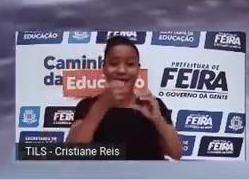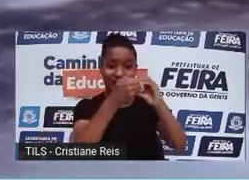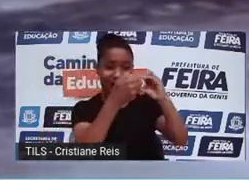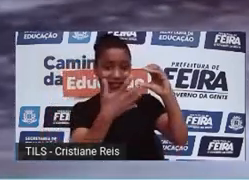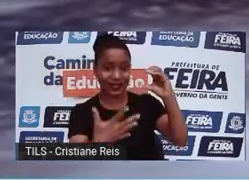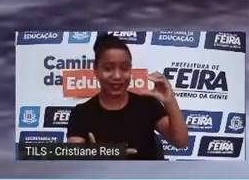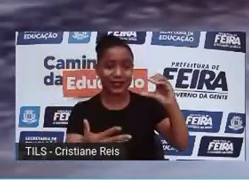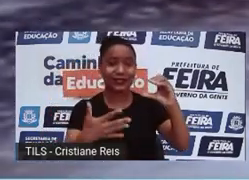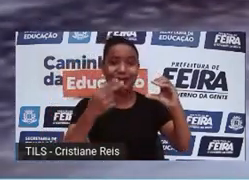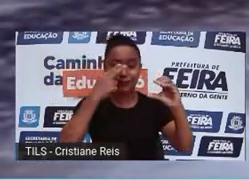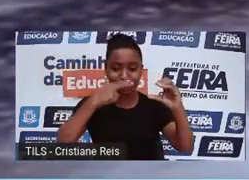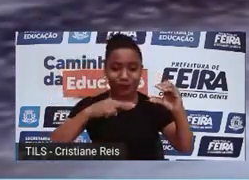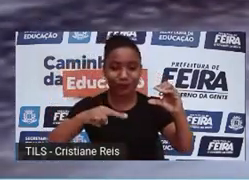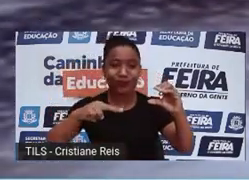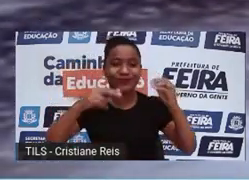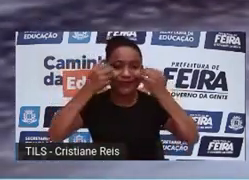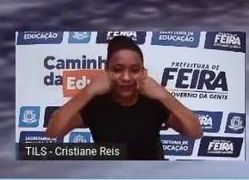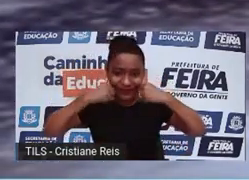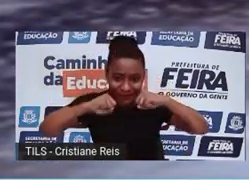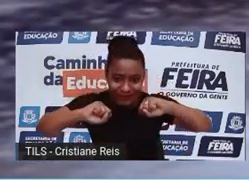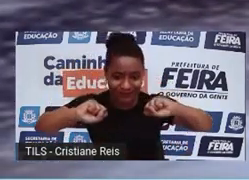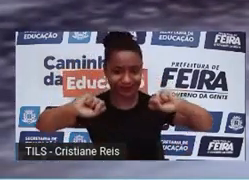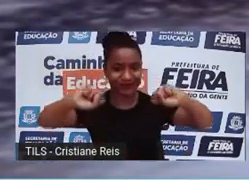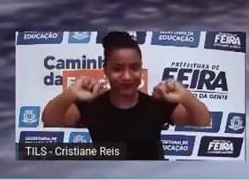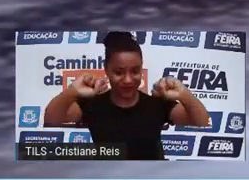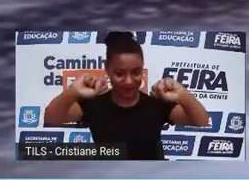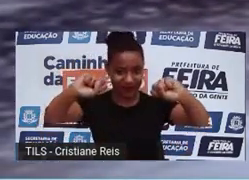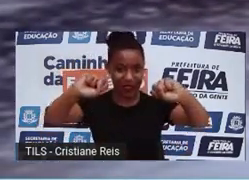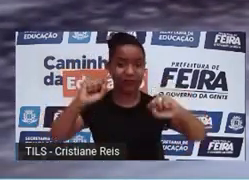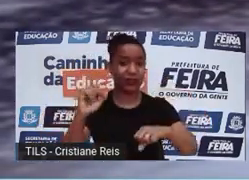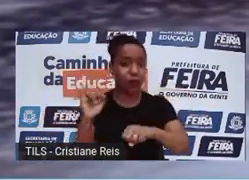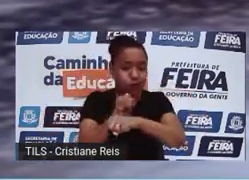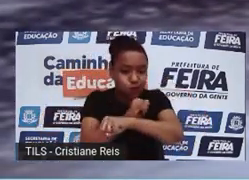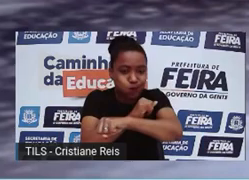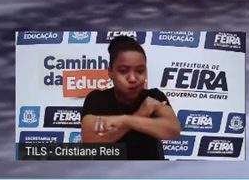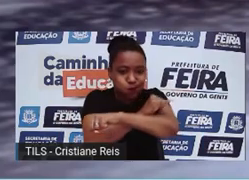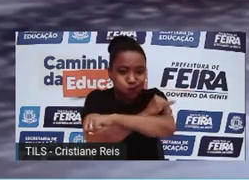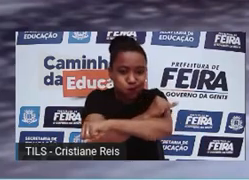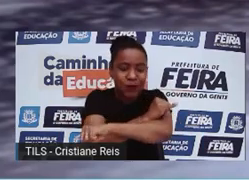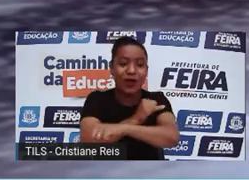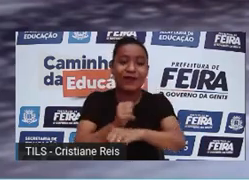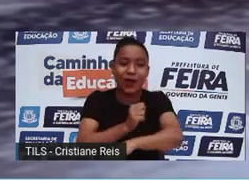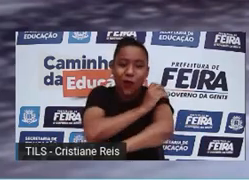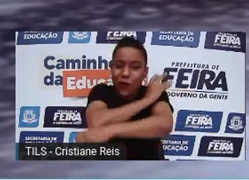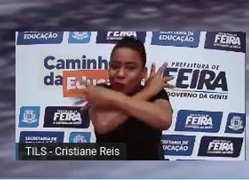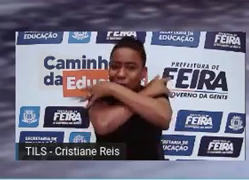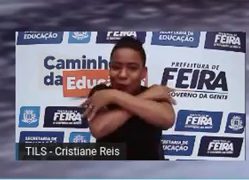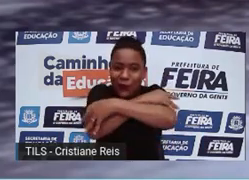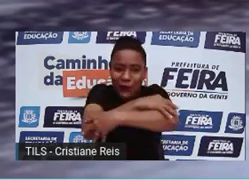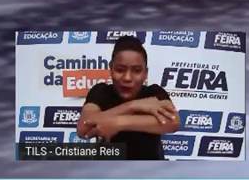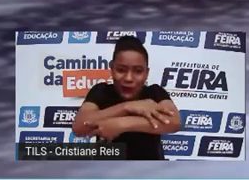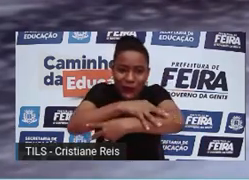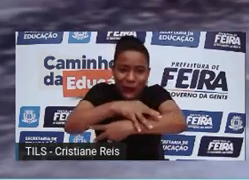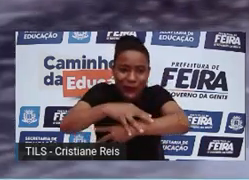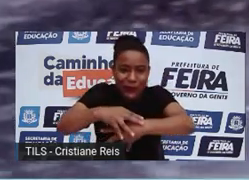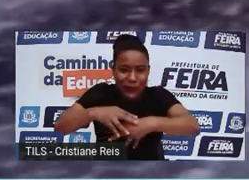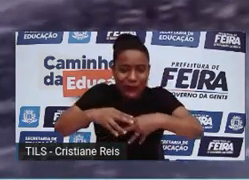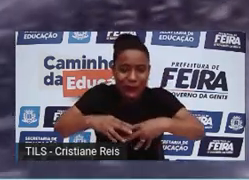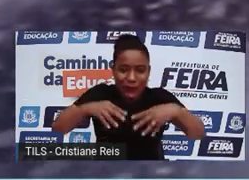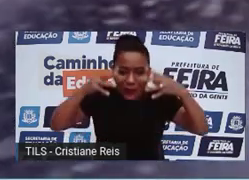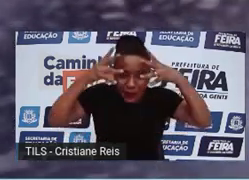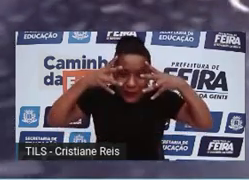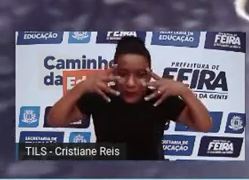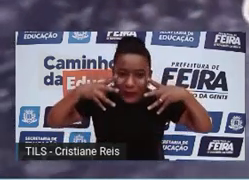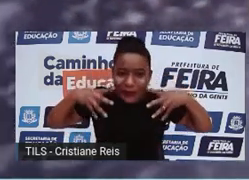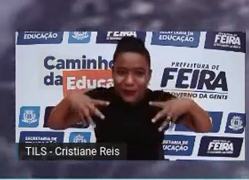grande camada de gordura para aguentar o frio. Um generoso cobertor de lã cobrindo todo o corpo. Ganharia também